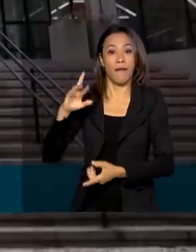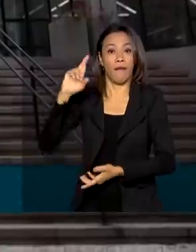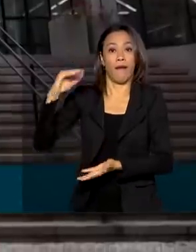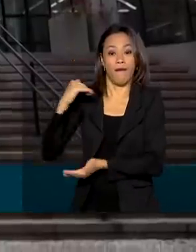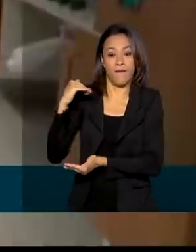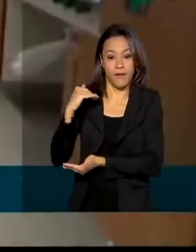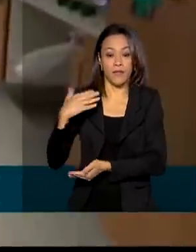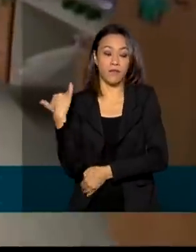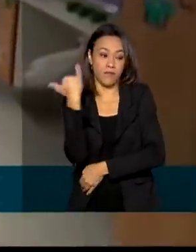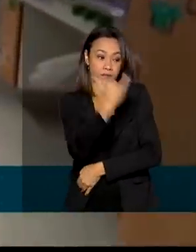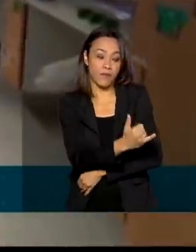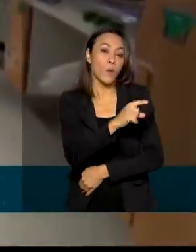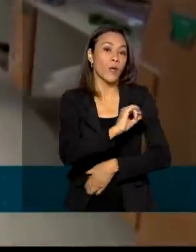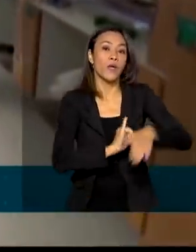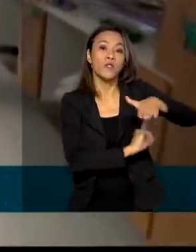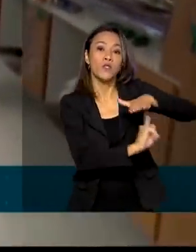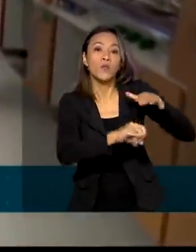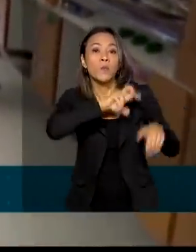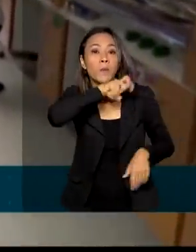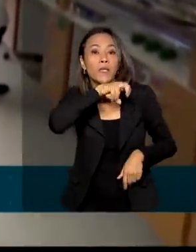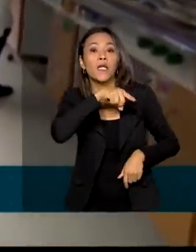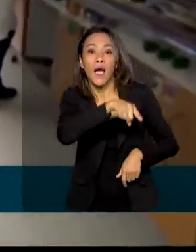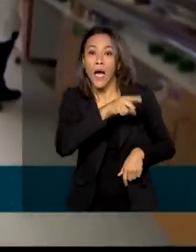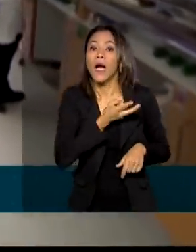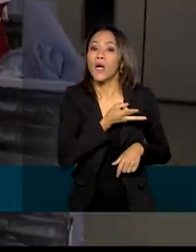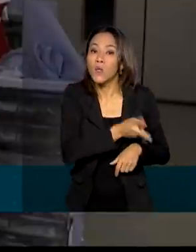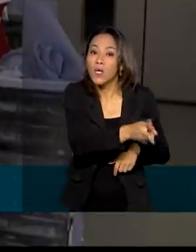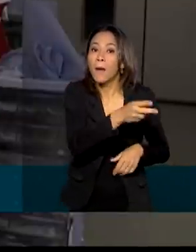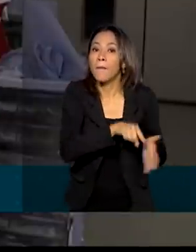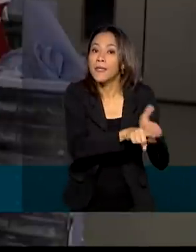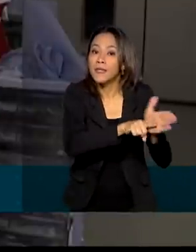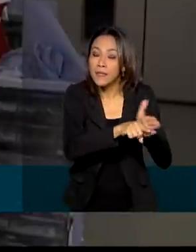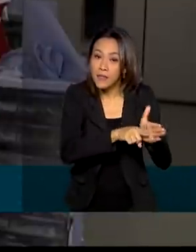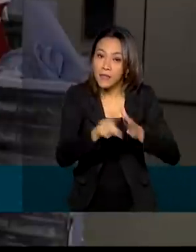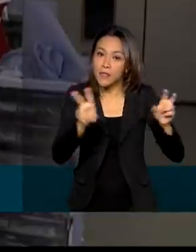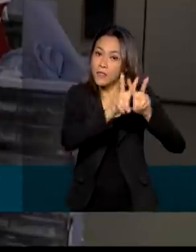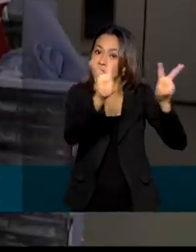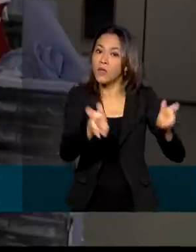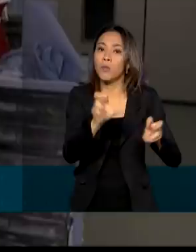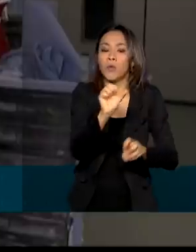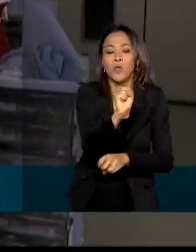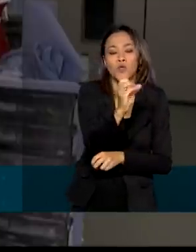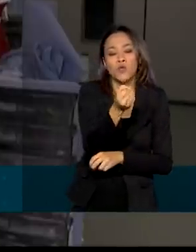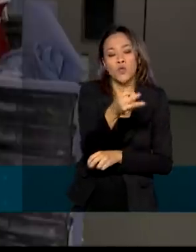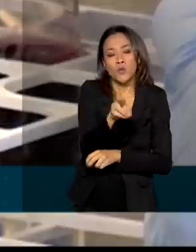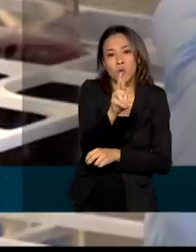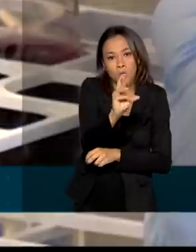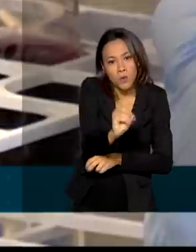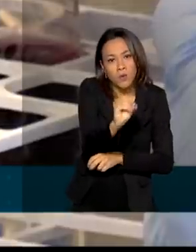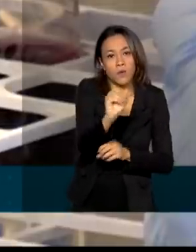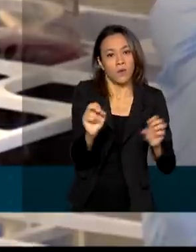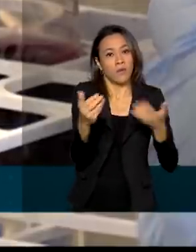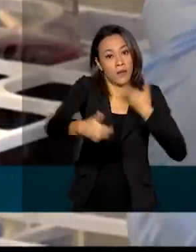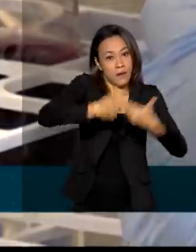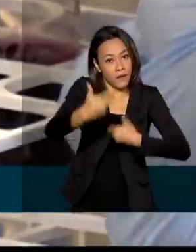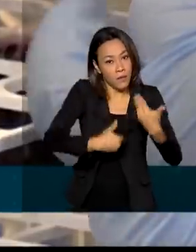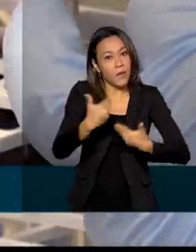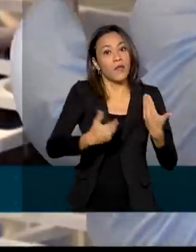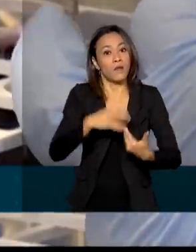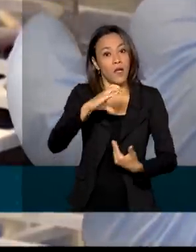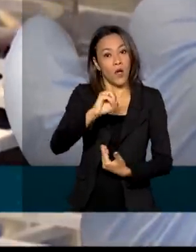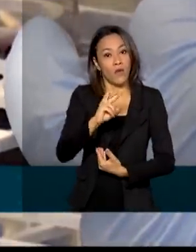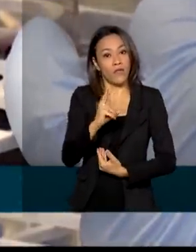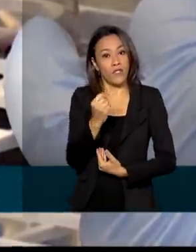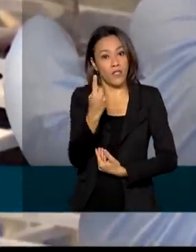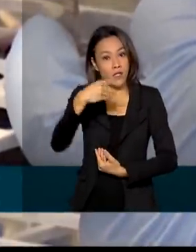Instituto Butantan a fazer pesquisas com soro para tratamento da covid-19. Esta será a primeira vez que o